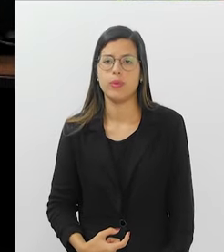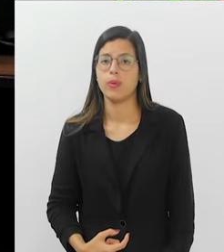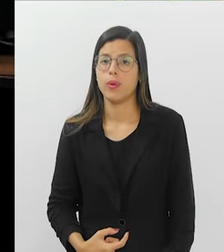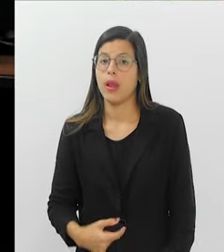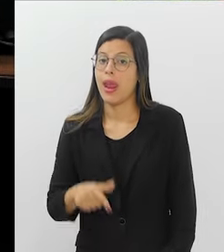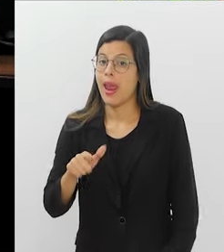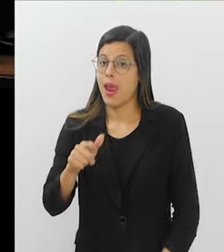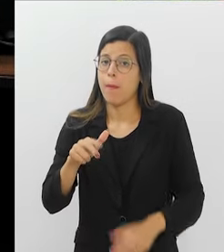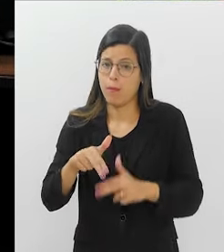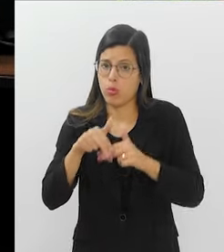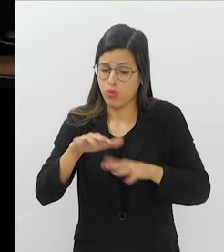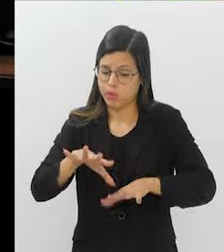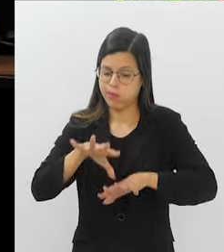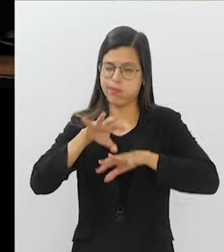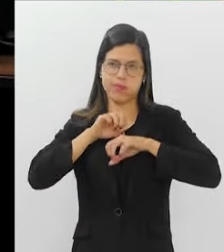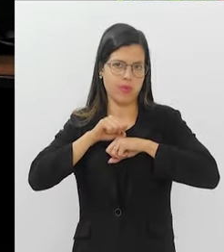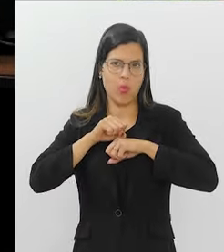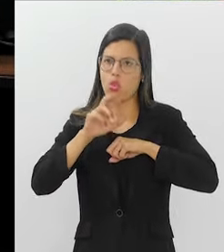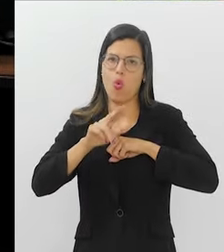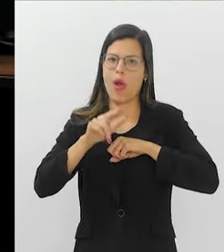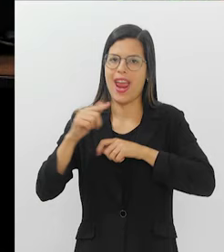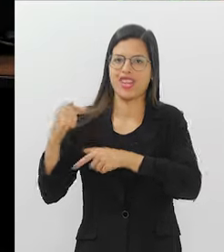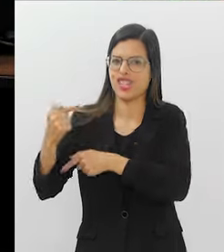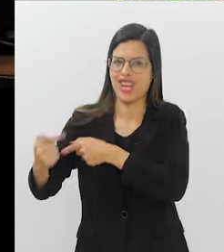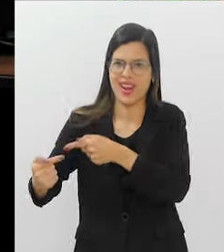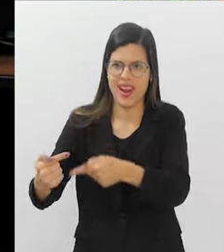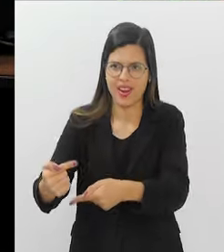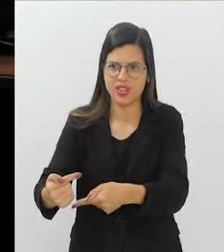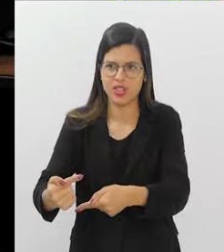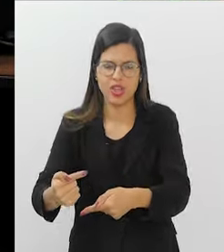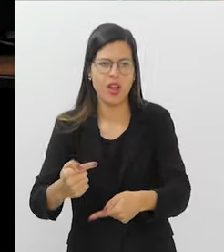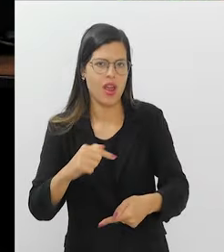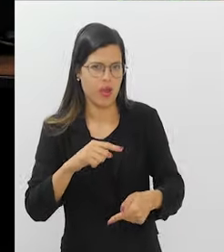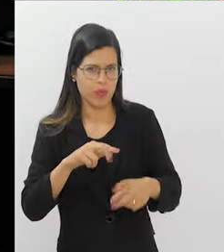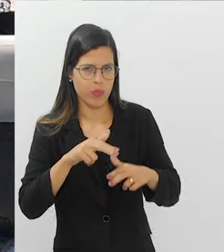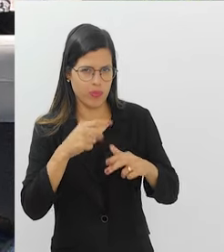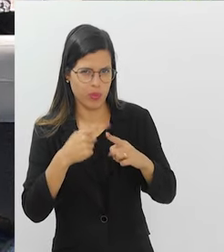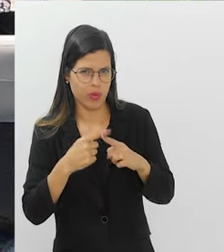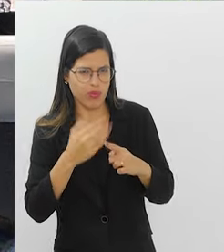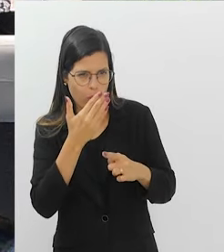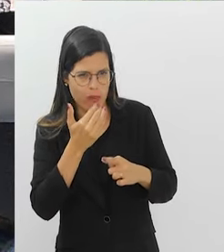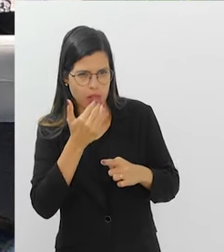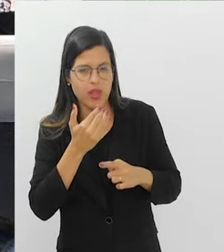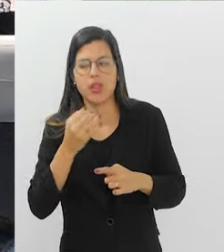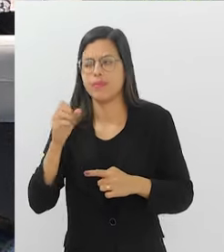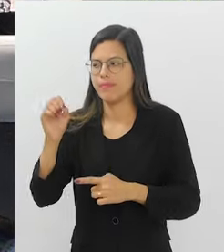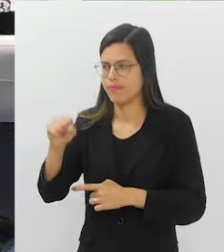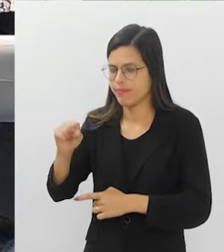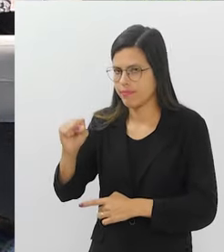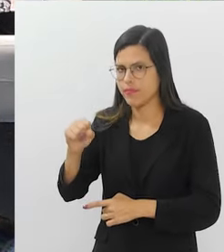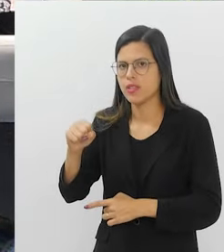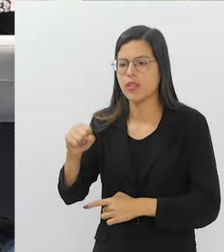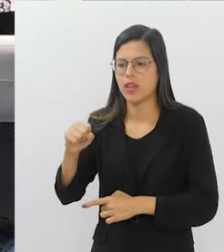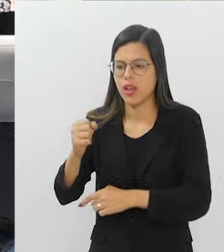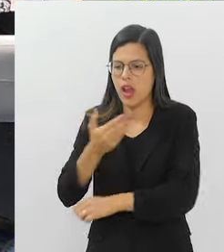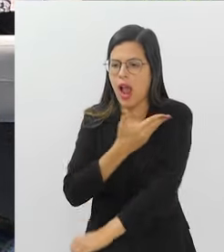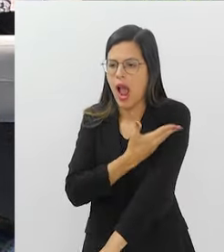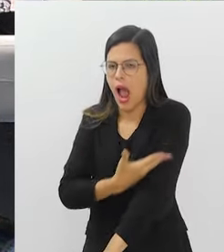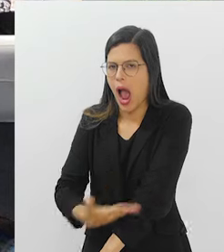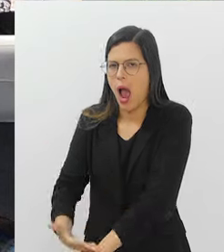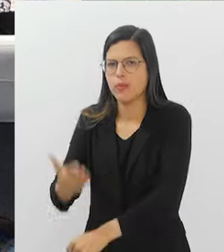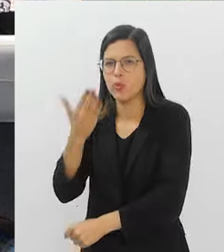é uma questão adquirida e não genética. São os nossos hábitos? São os nossos hábitos que são